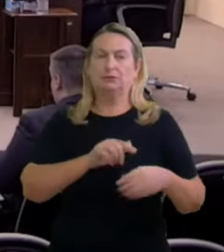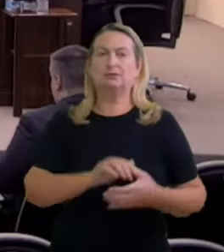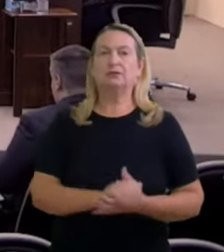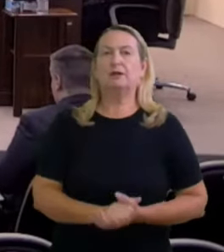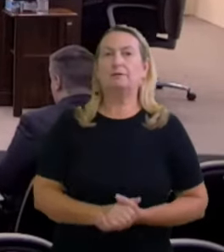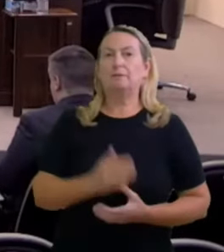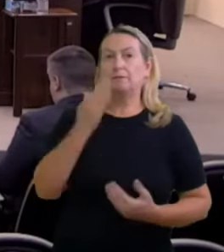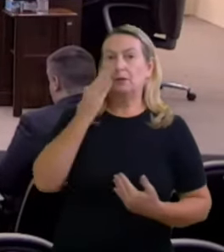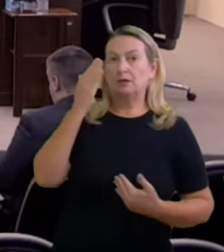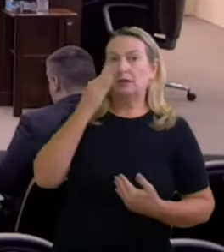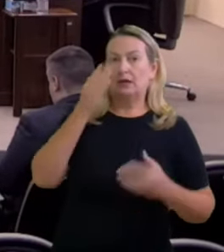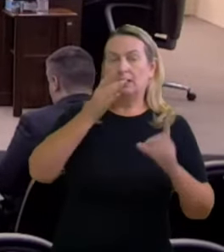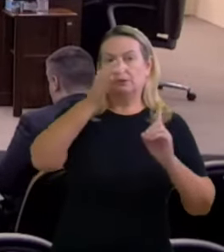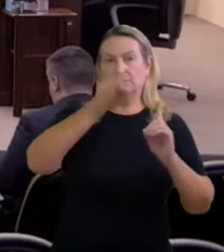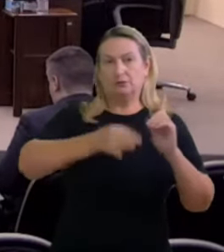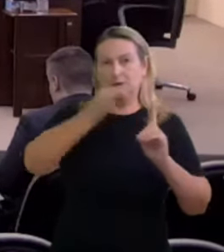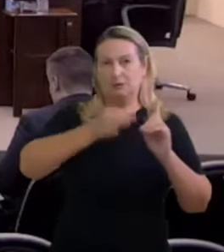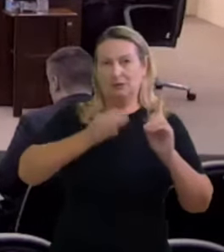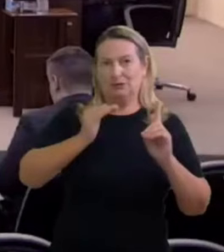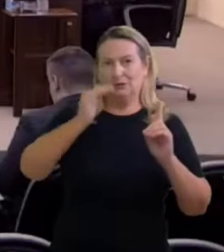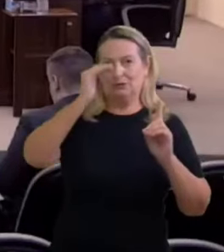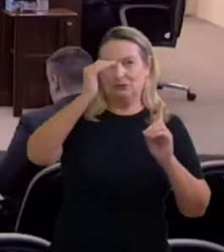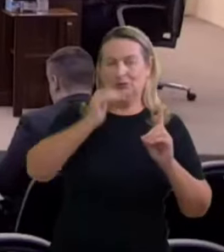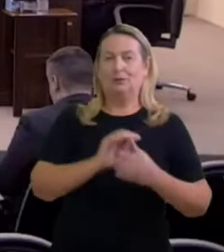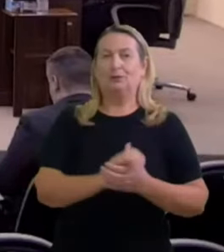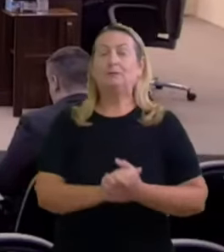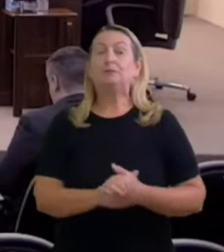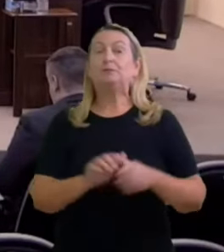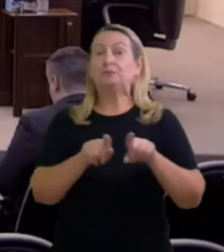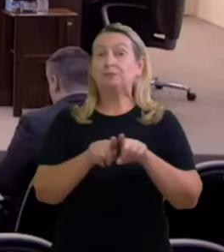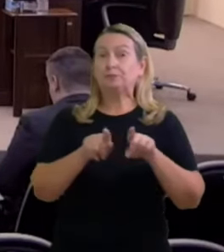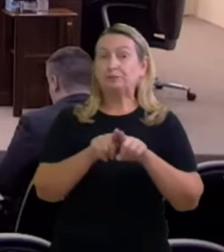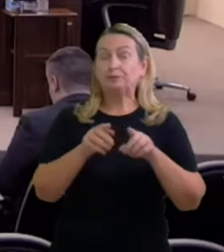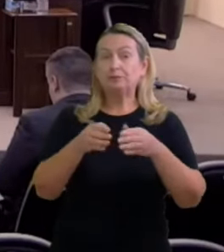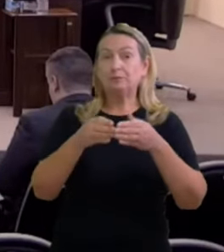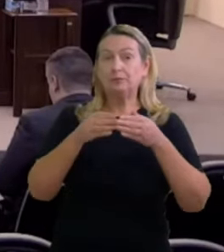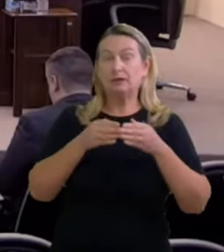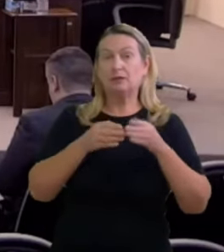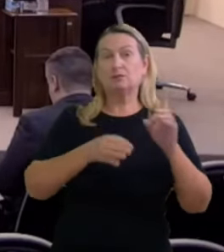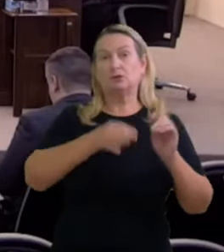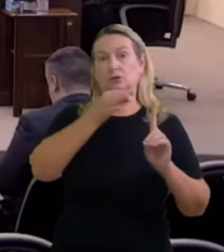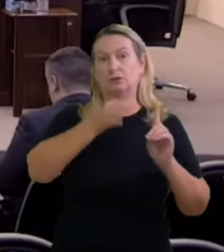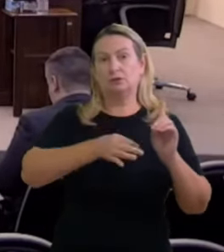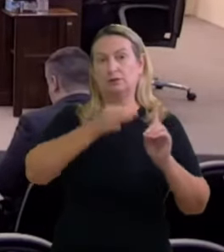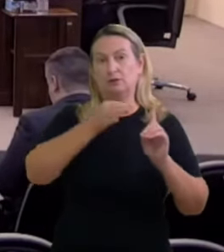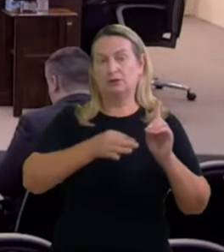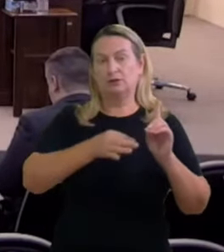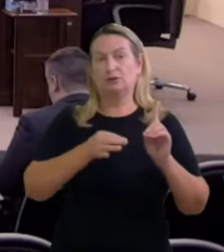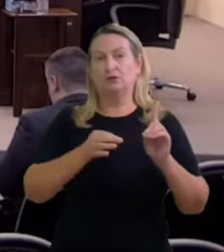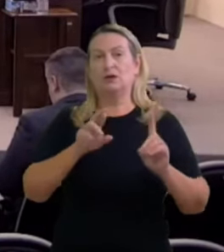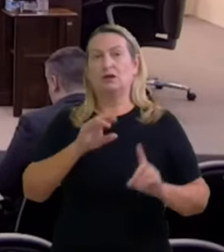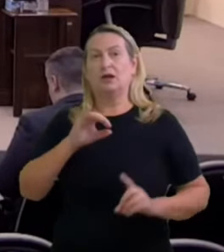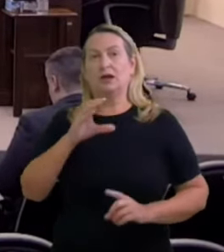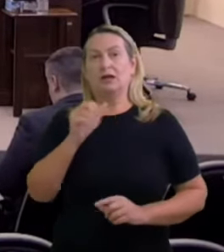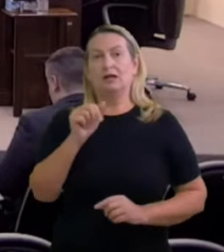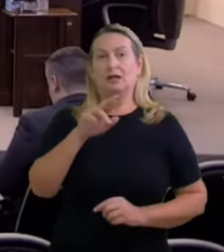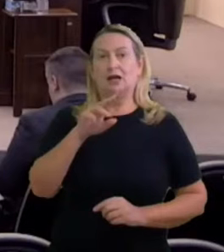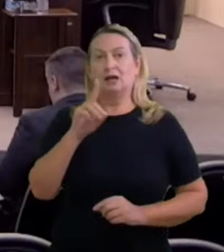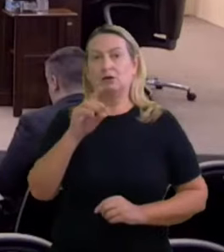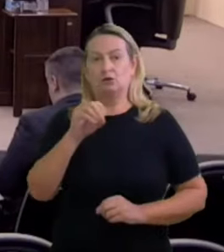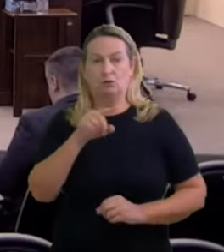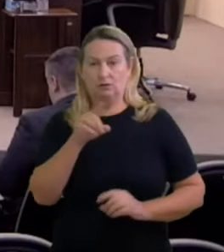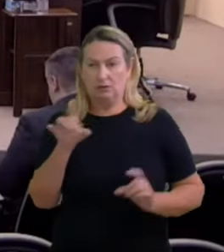eleitoral Júlio Jacobi Júnior e também o desembargador Anderson Ricardo Fogaça está preparado para amanhã